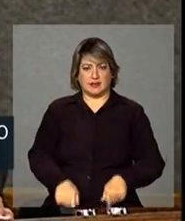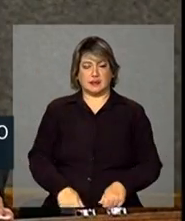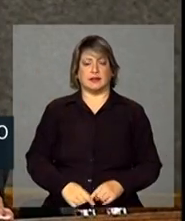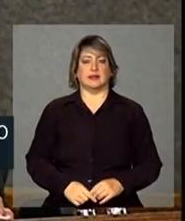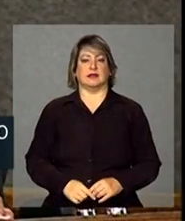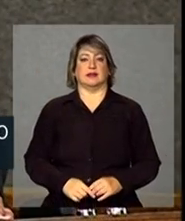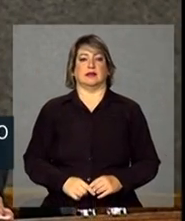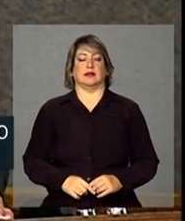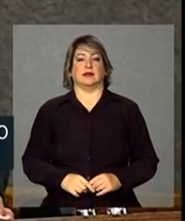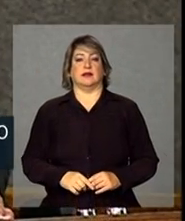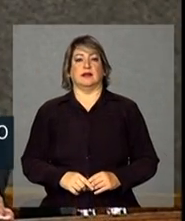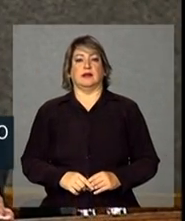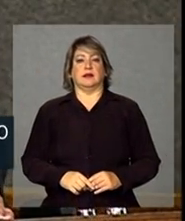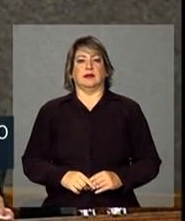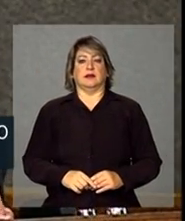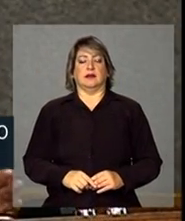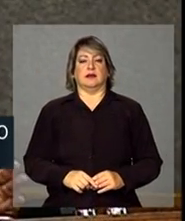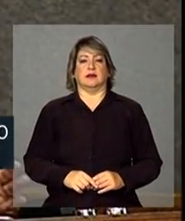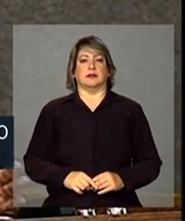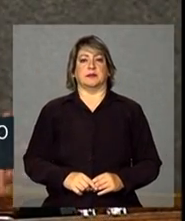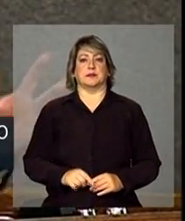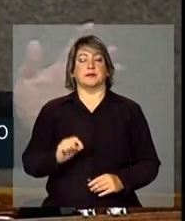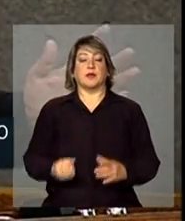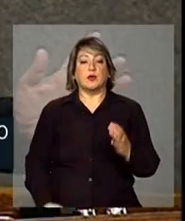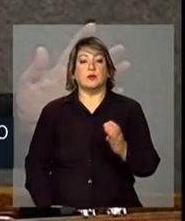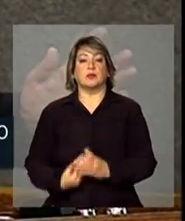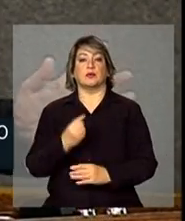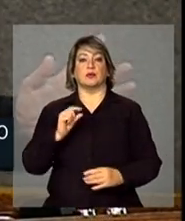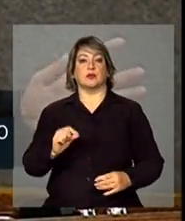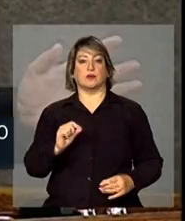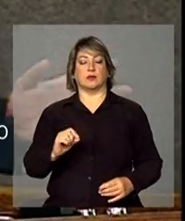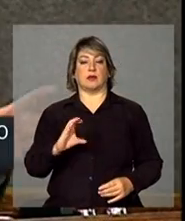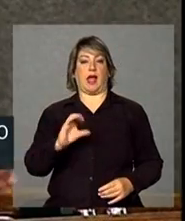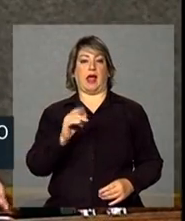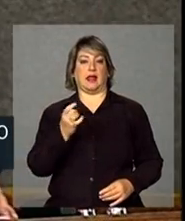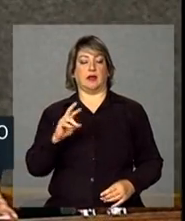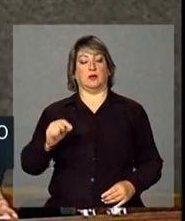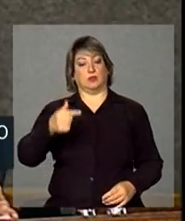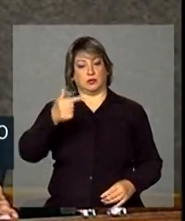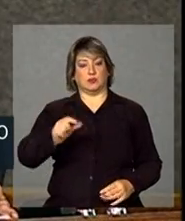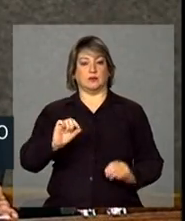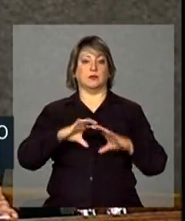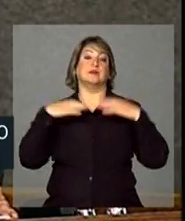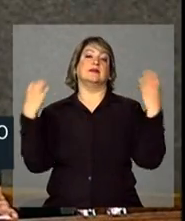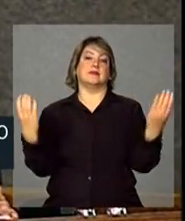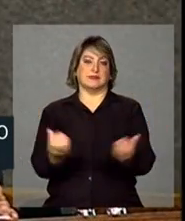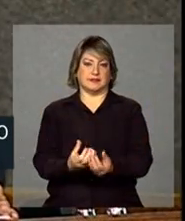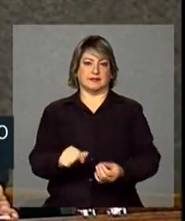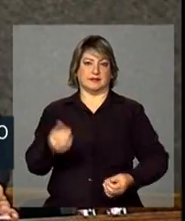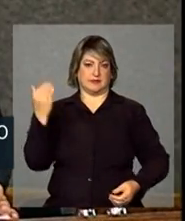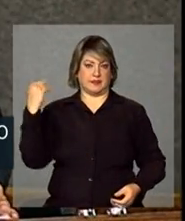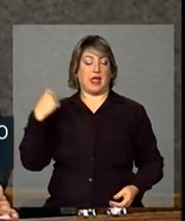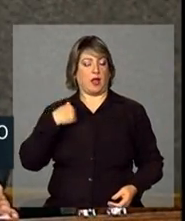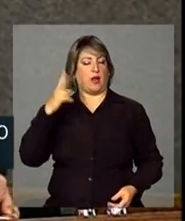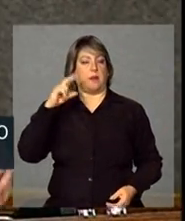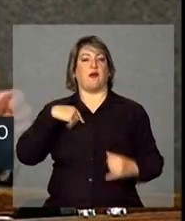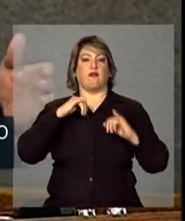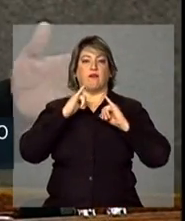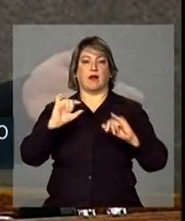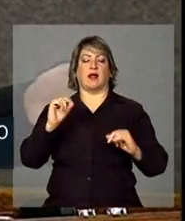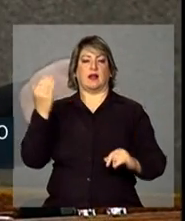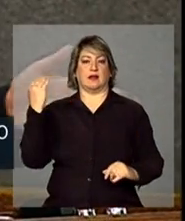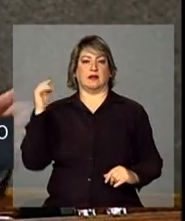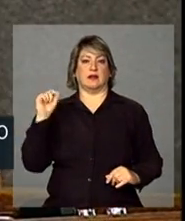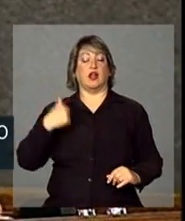Ricardo, lançando o caderno, o segundo caderno. Eu comentei naquele período que nós